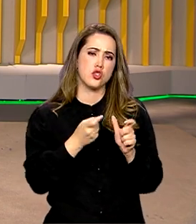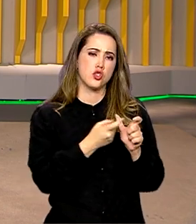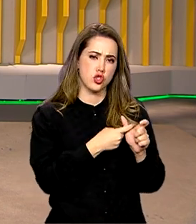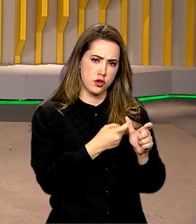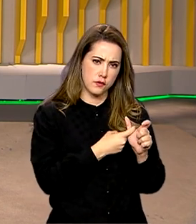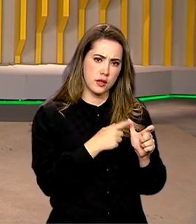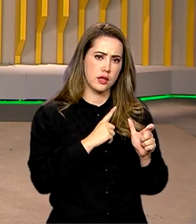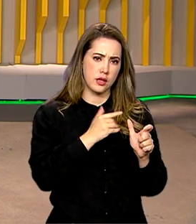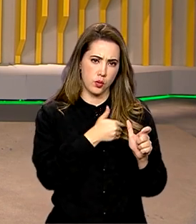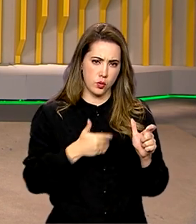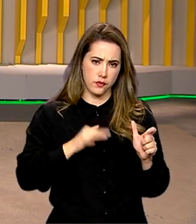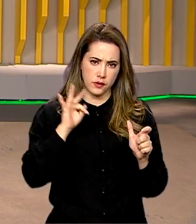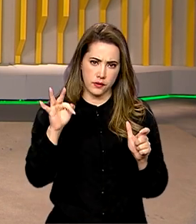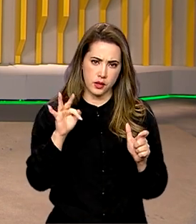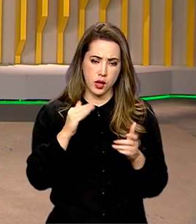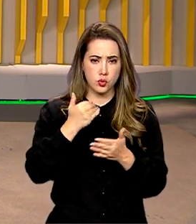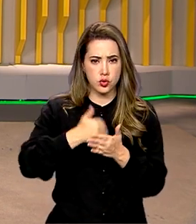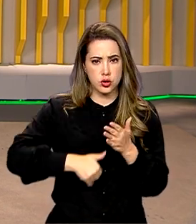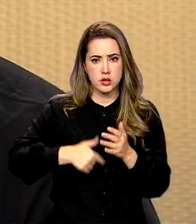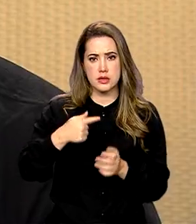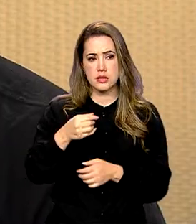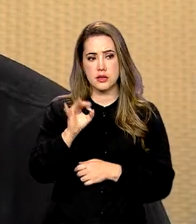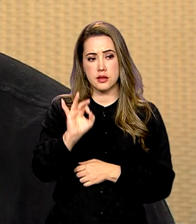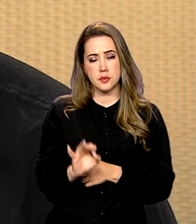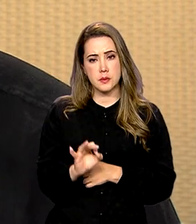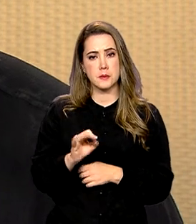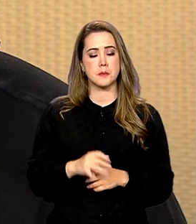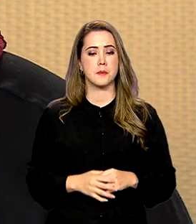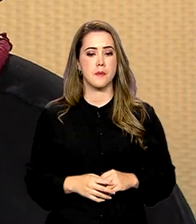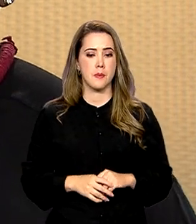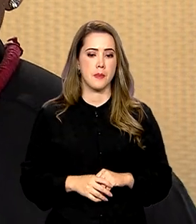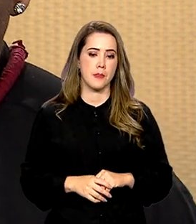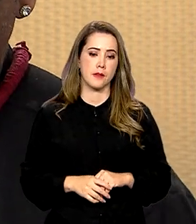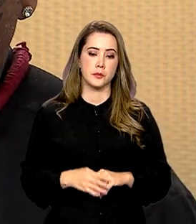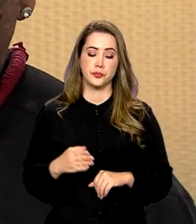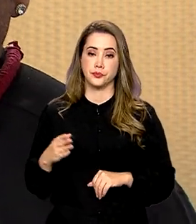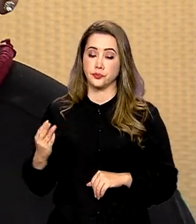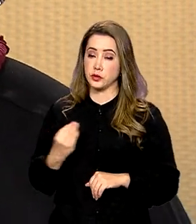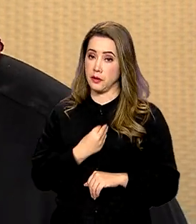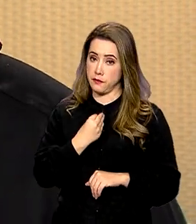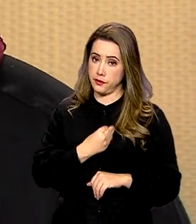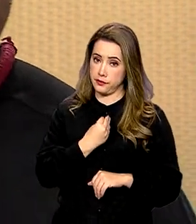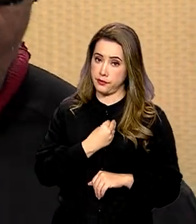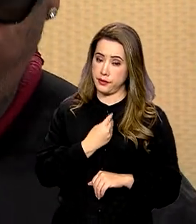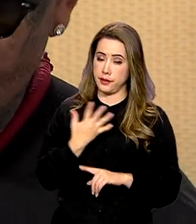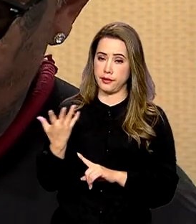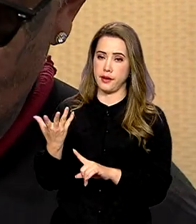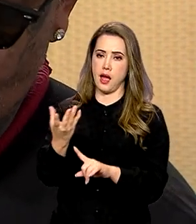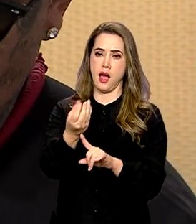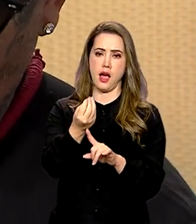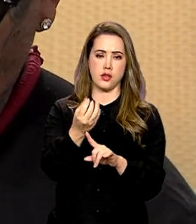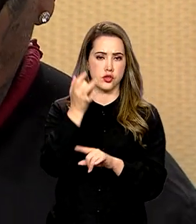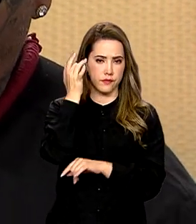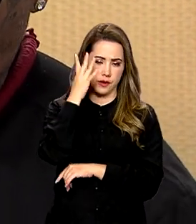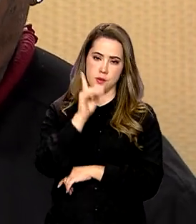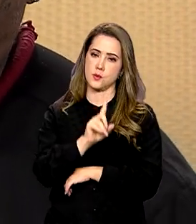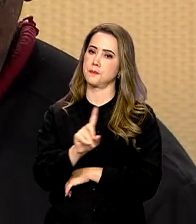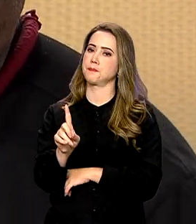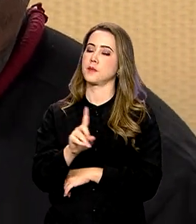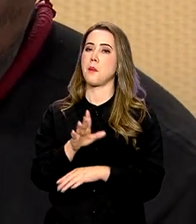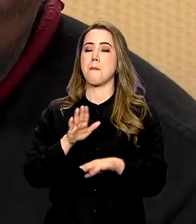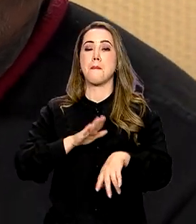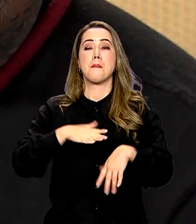descontos de até 70%. Sobreviver da arte já não é coisa fácil. Agora